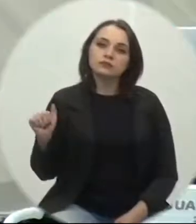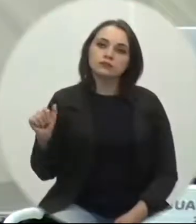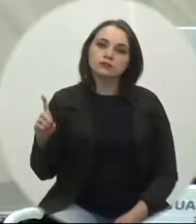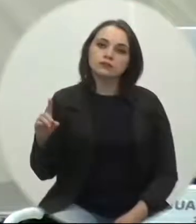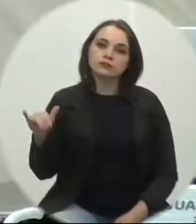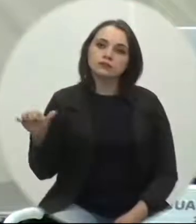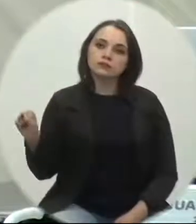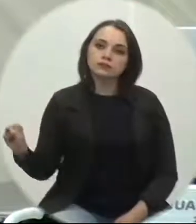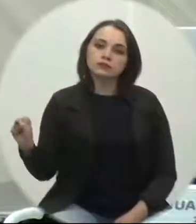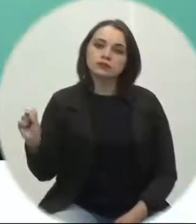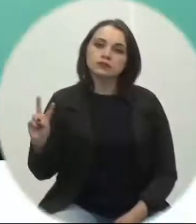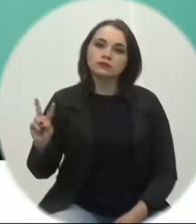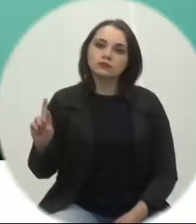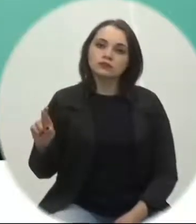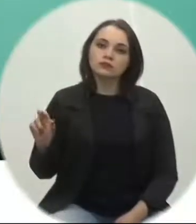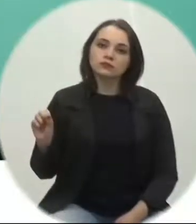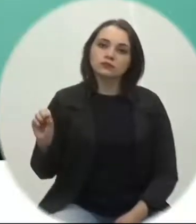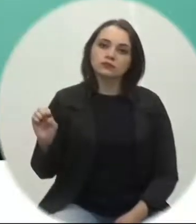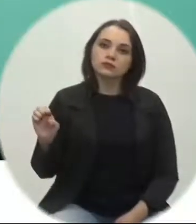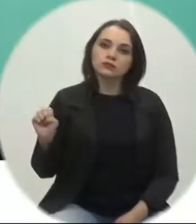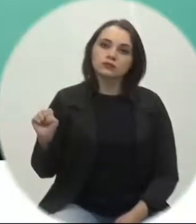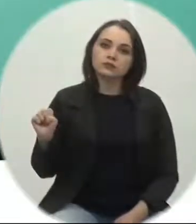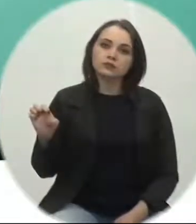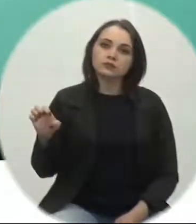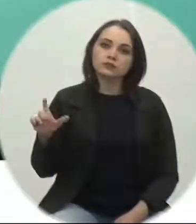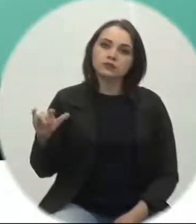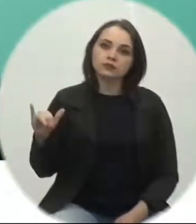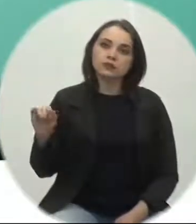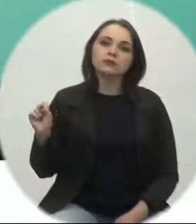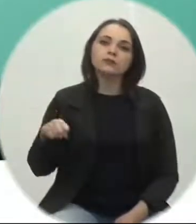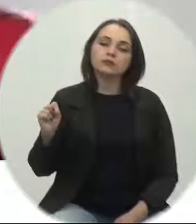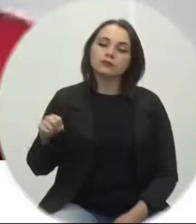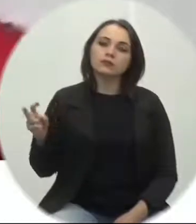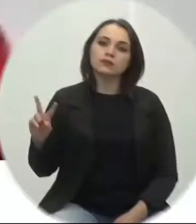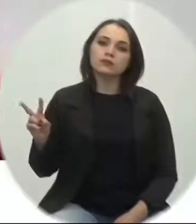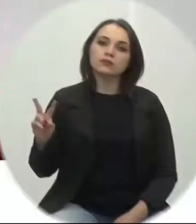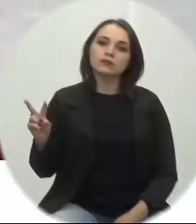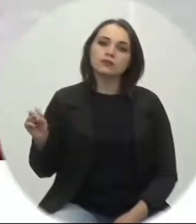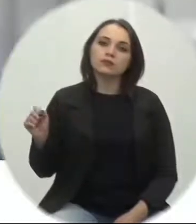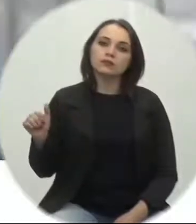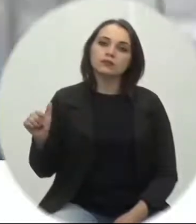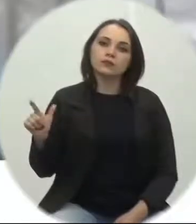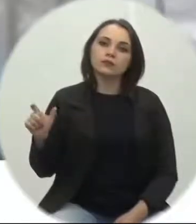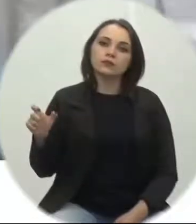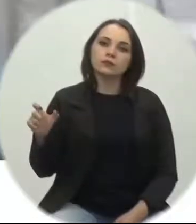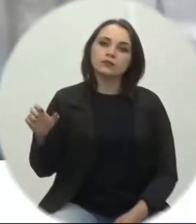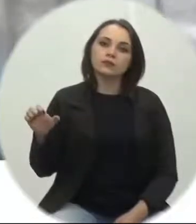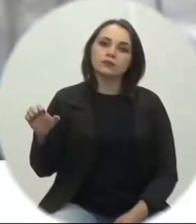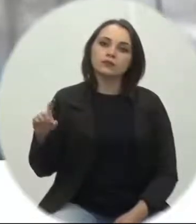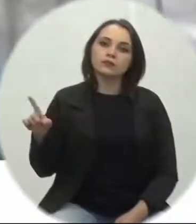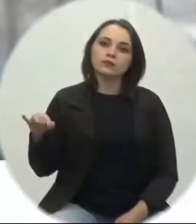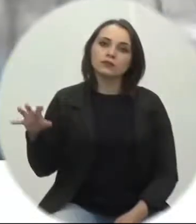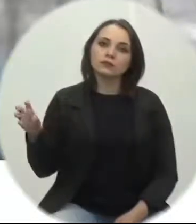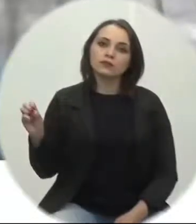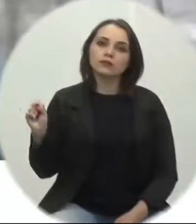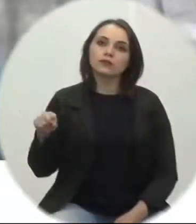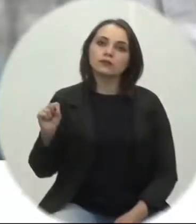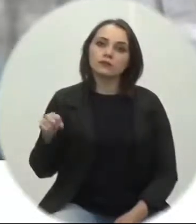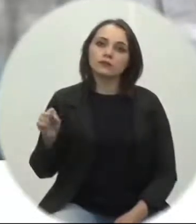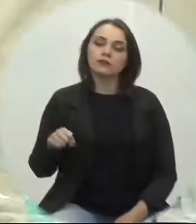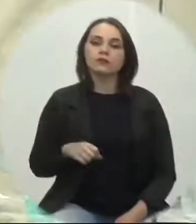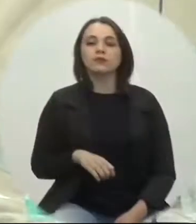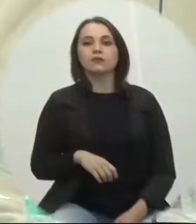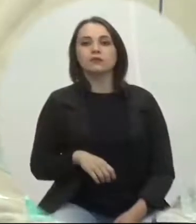favorável a favor vereadora Roseli de Luca a favor a favor vereador Salézio Lima a favor a favor